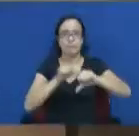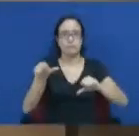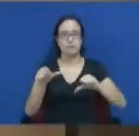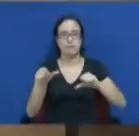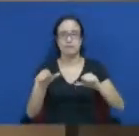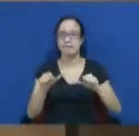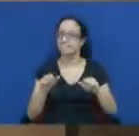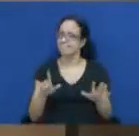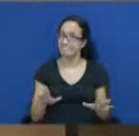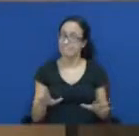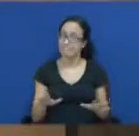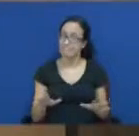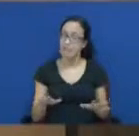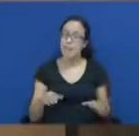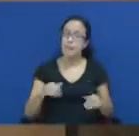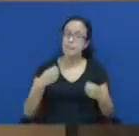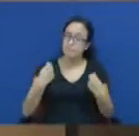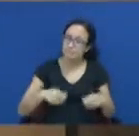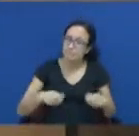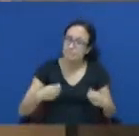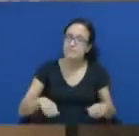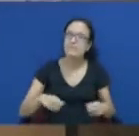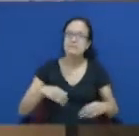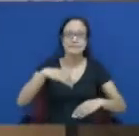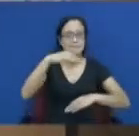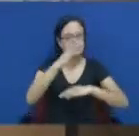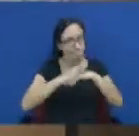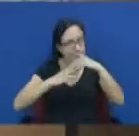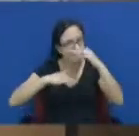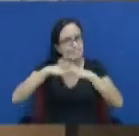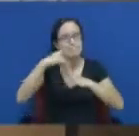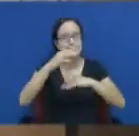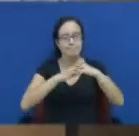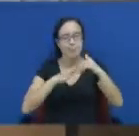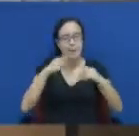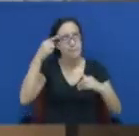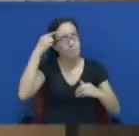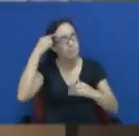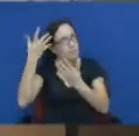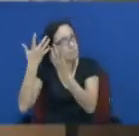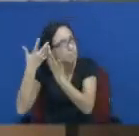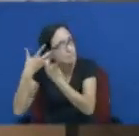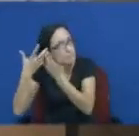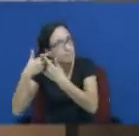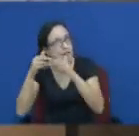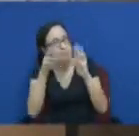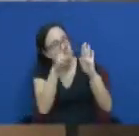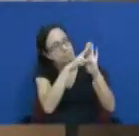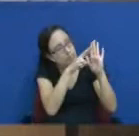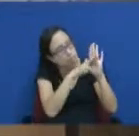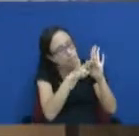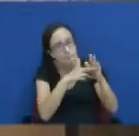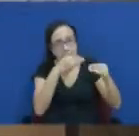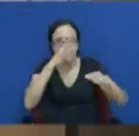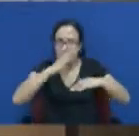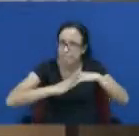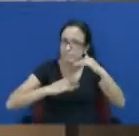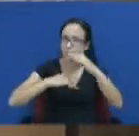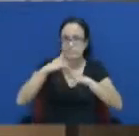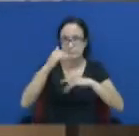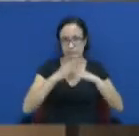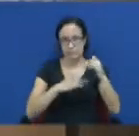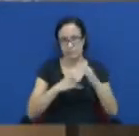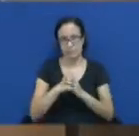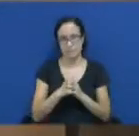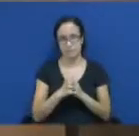Isso vai depender de ações planejadas, ações estratégicas. Então, eu peço aos senhores que